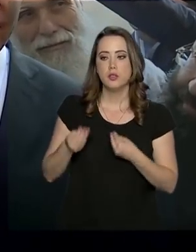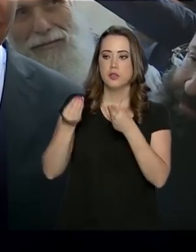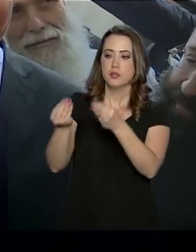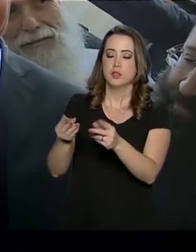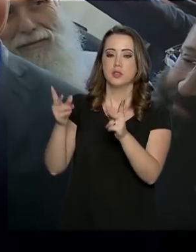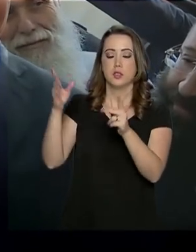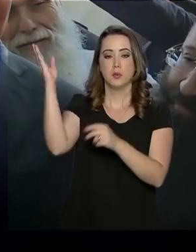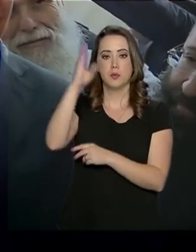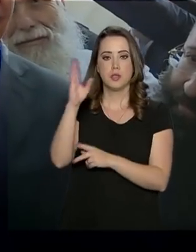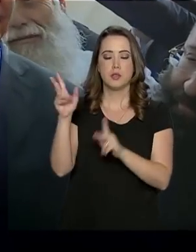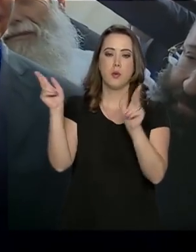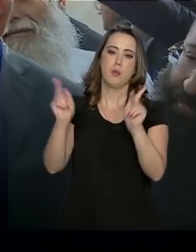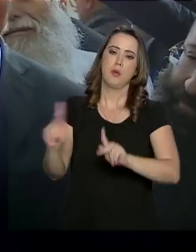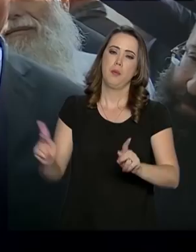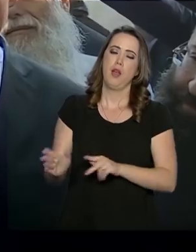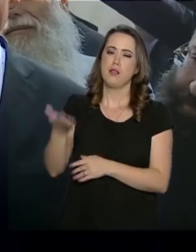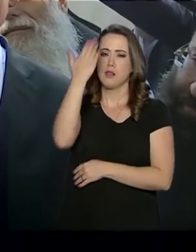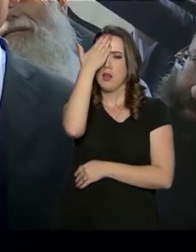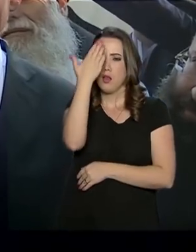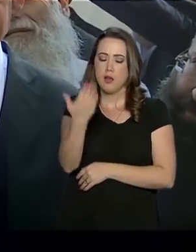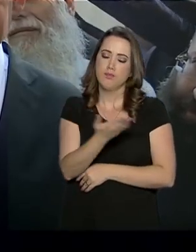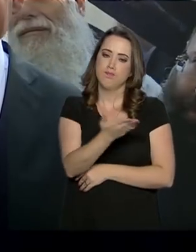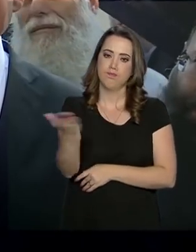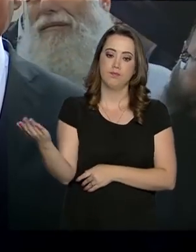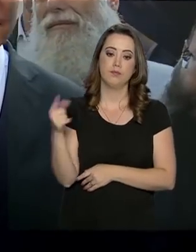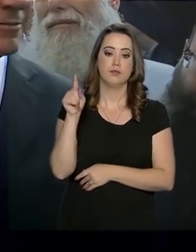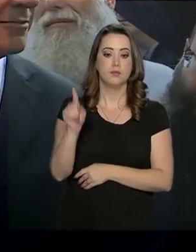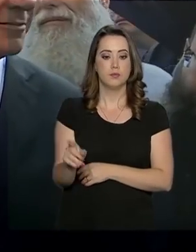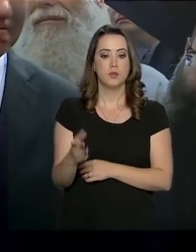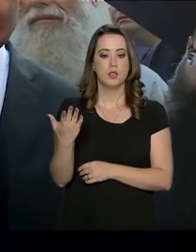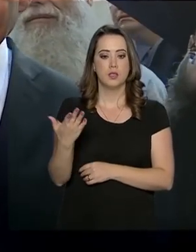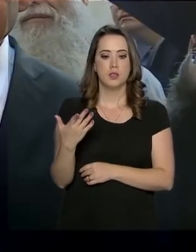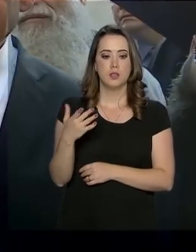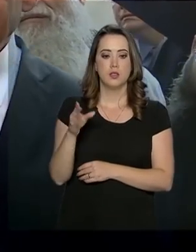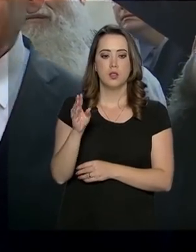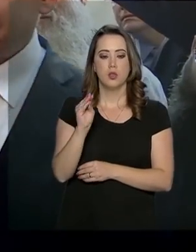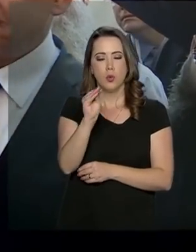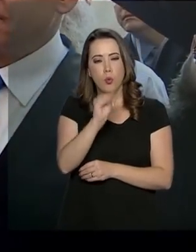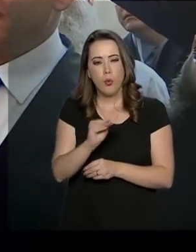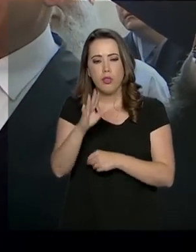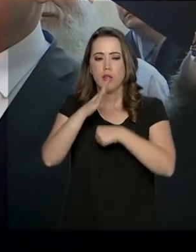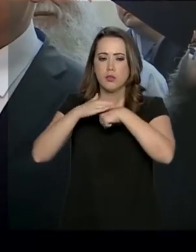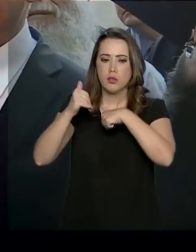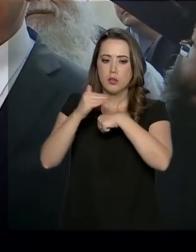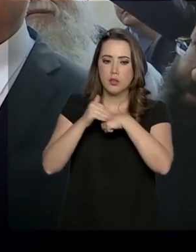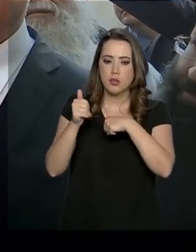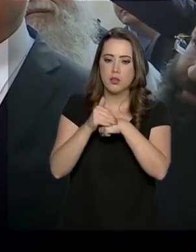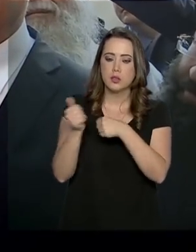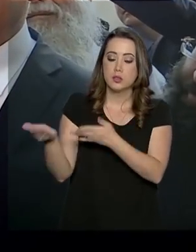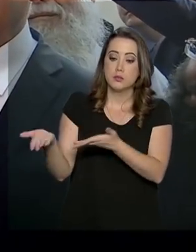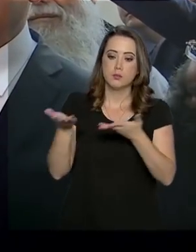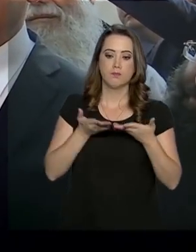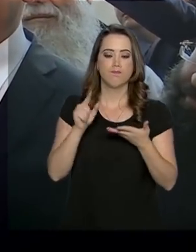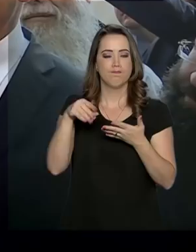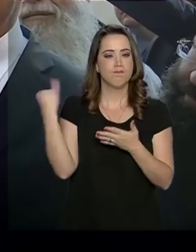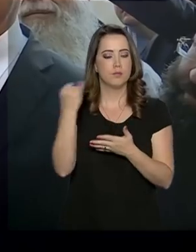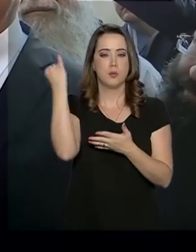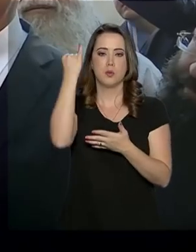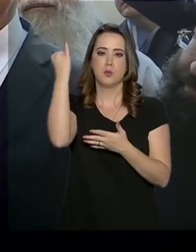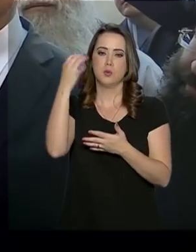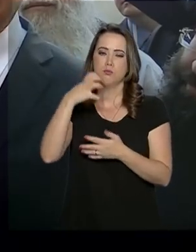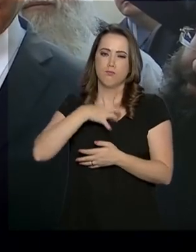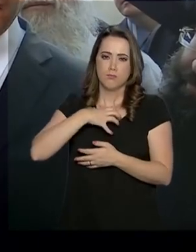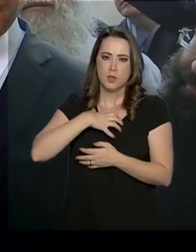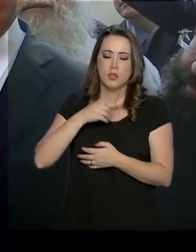sentir aqui. Agradeço a Vossa Excelência. Um tratamento carioso e recepção bastante calorosa